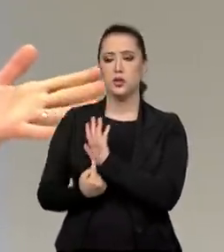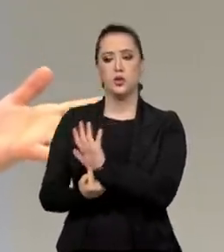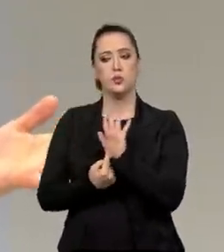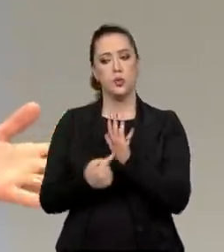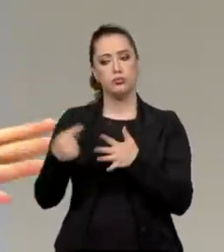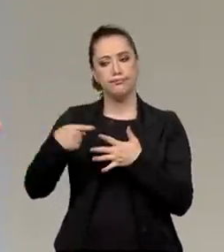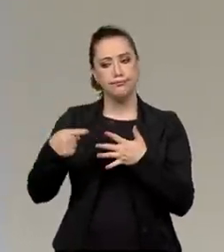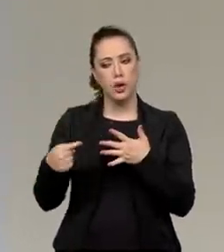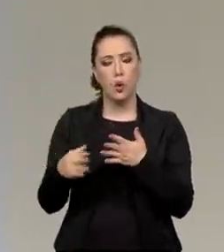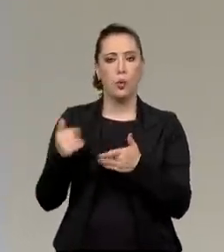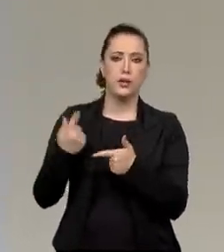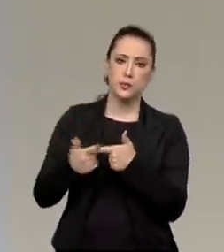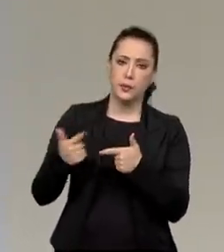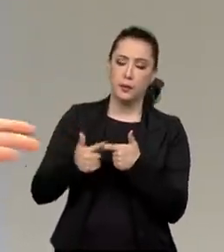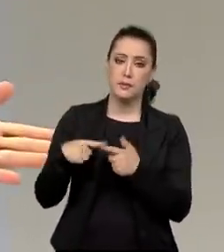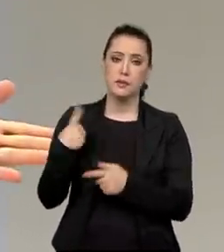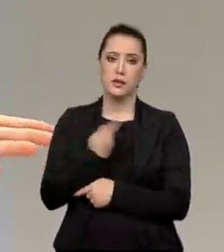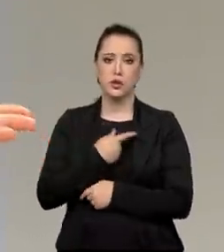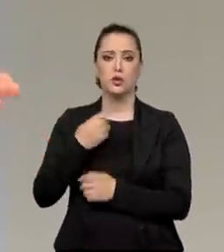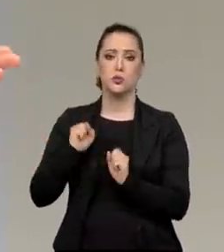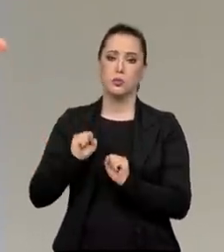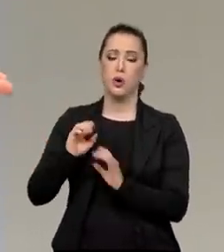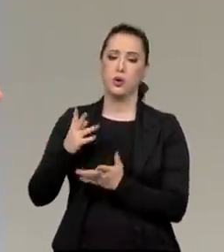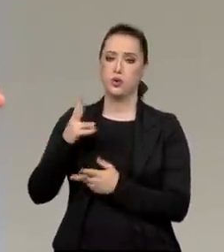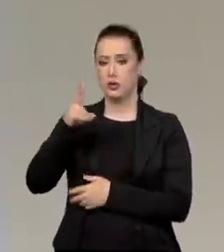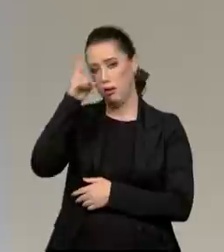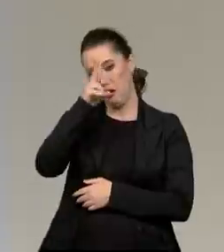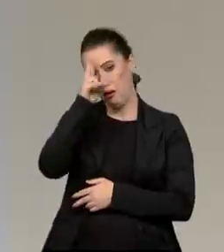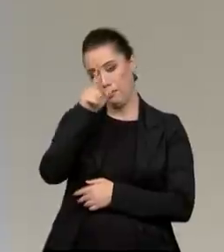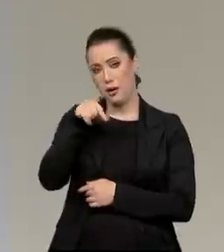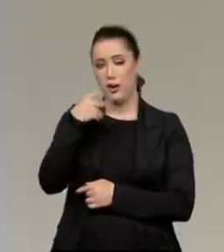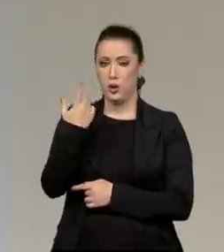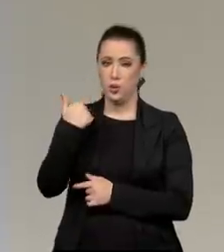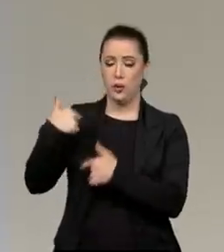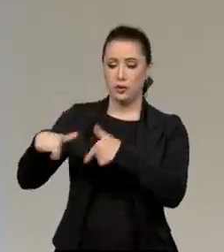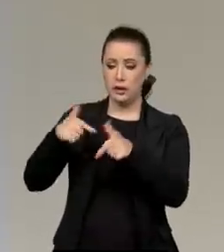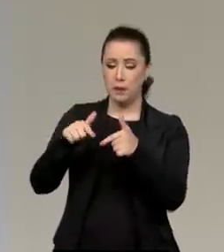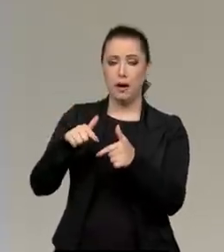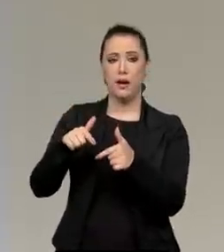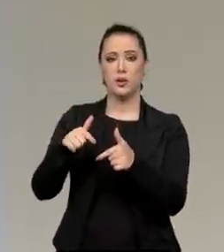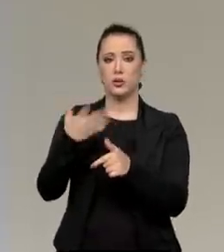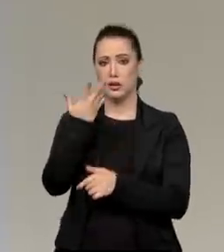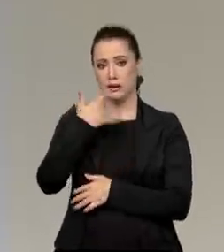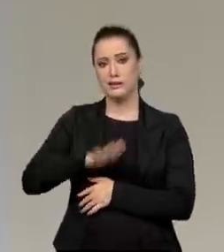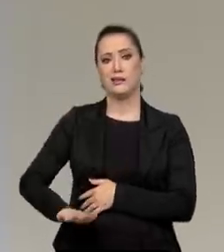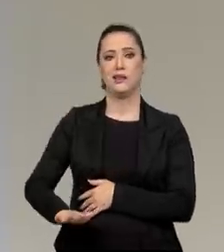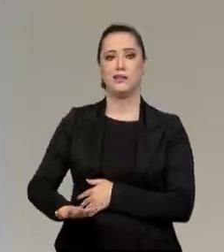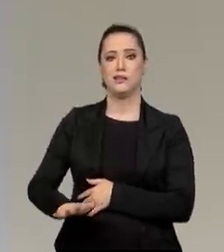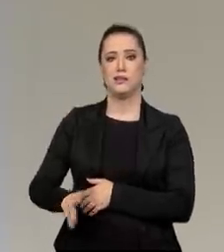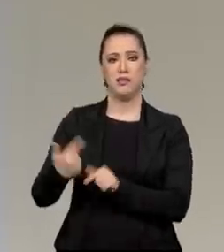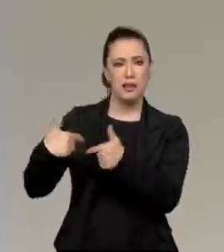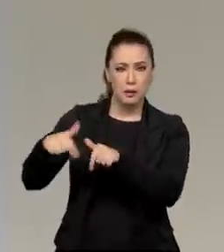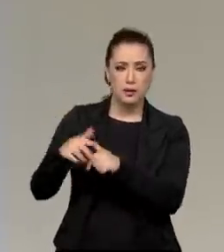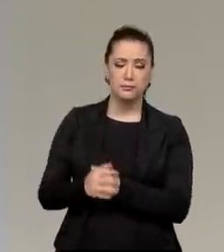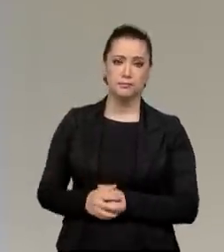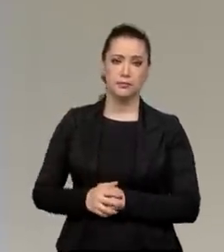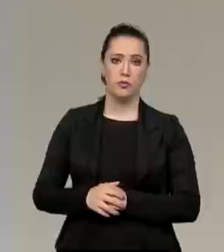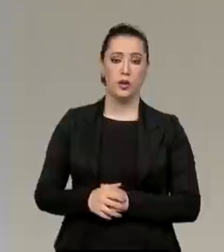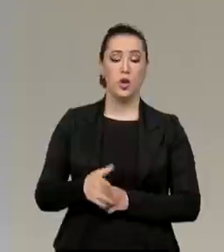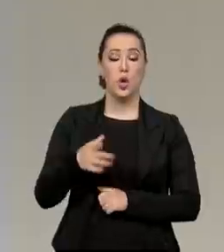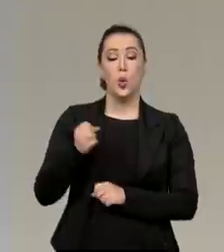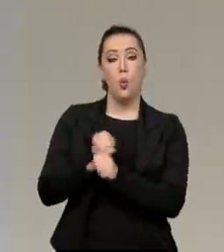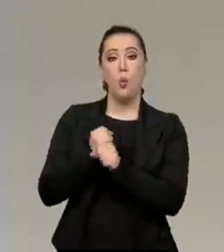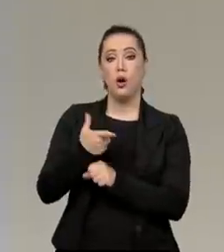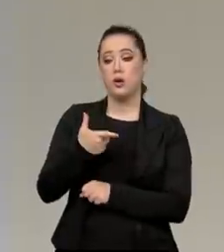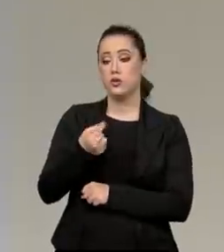apontou alguns dos problemas que a gente pode lembrar aqui, que um deles é o trabalho infantil. 2021 foi escolhido pela ONU como o